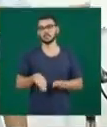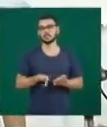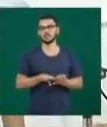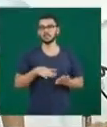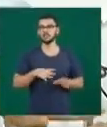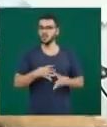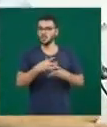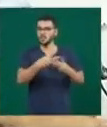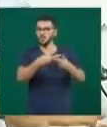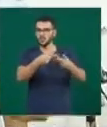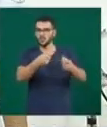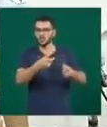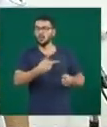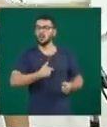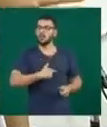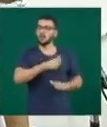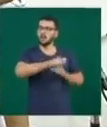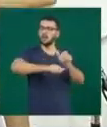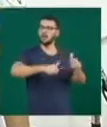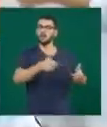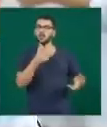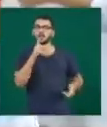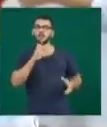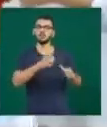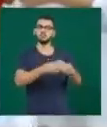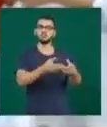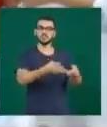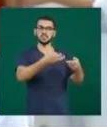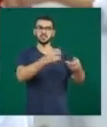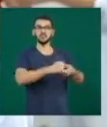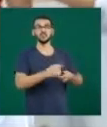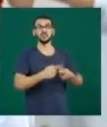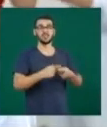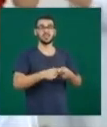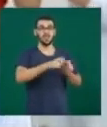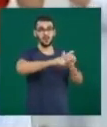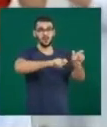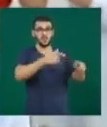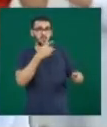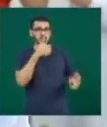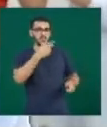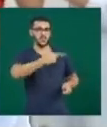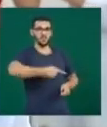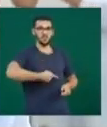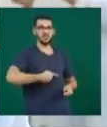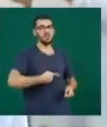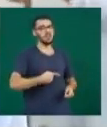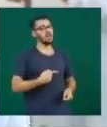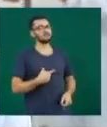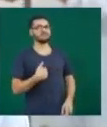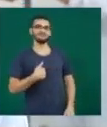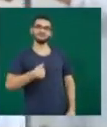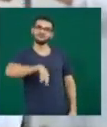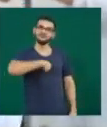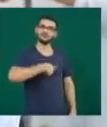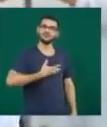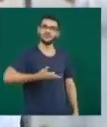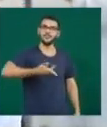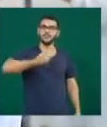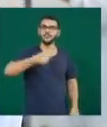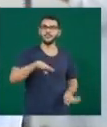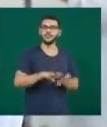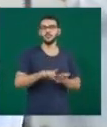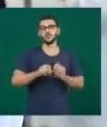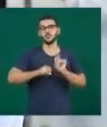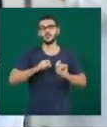já têm sido notados pela equipe do projeto. As mulheres relatam melhora, tanto da perda urinária, quanto